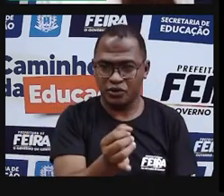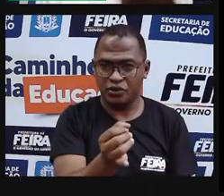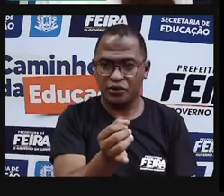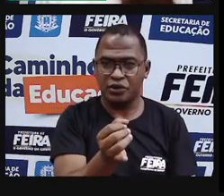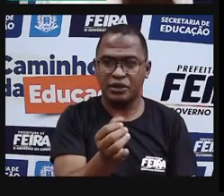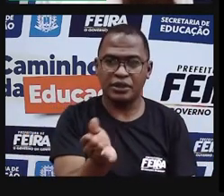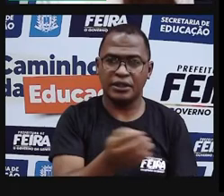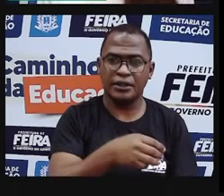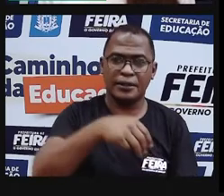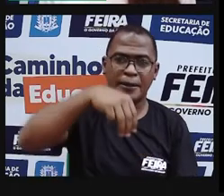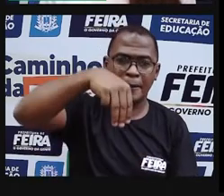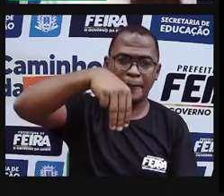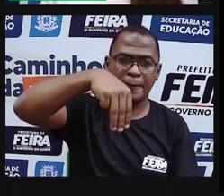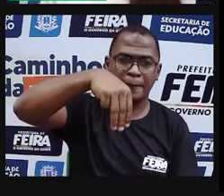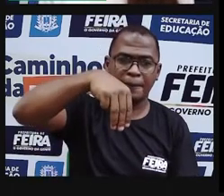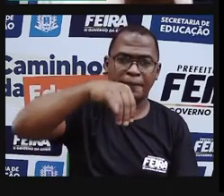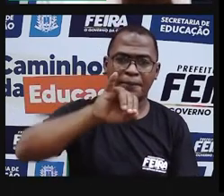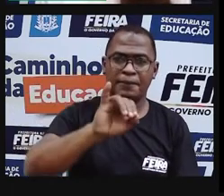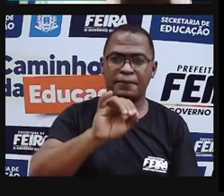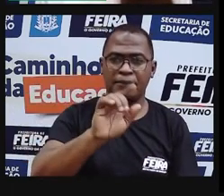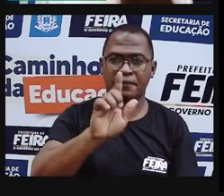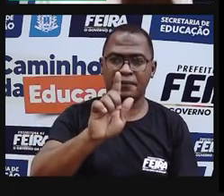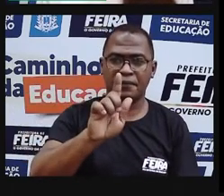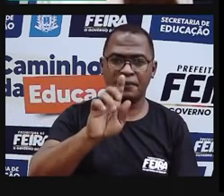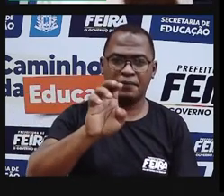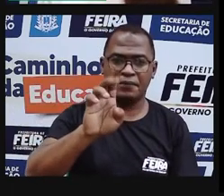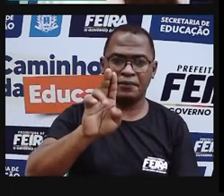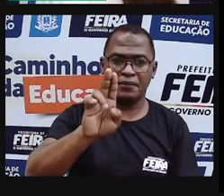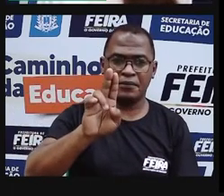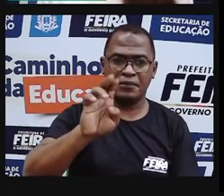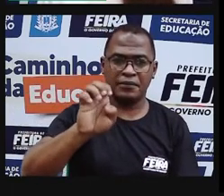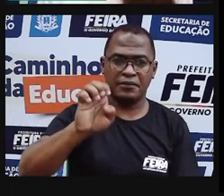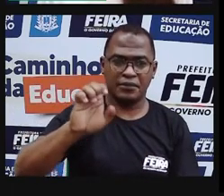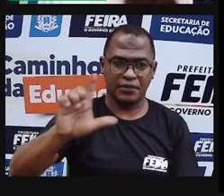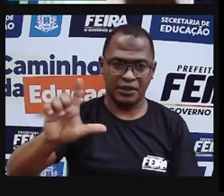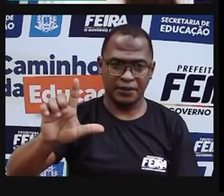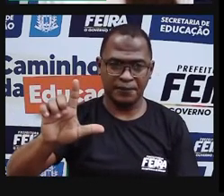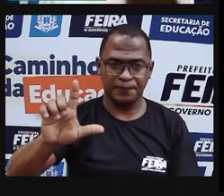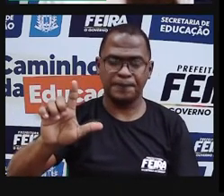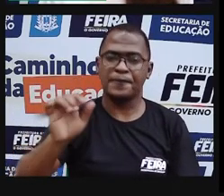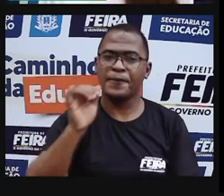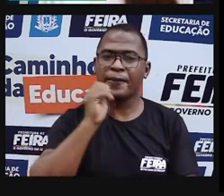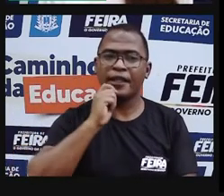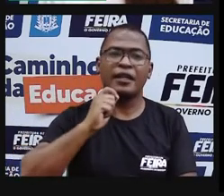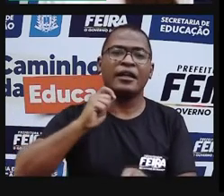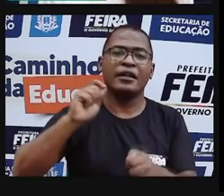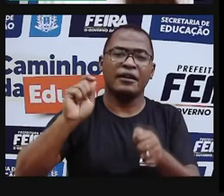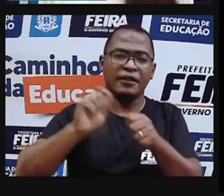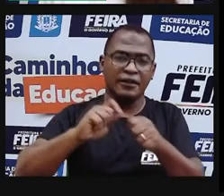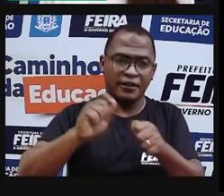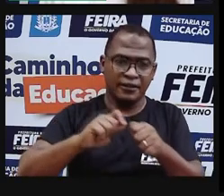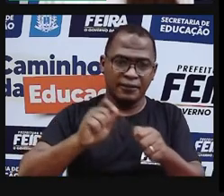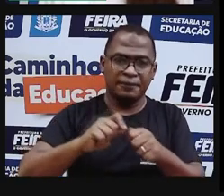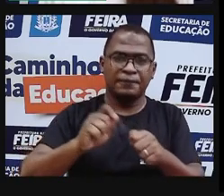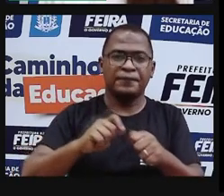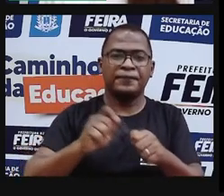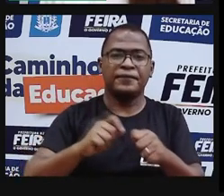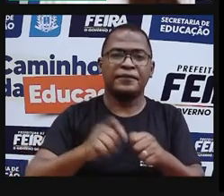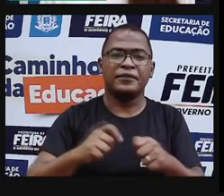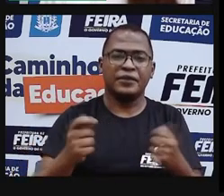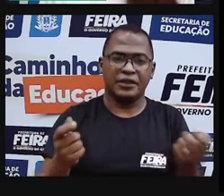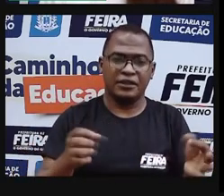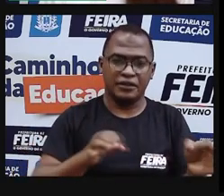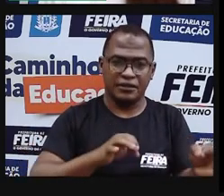colaborou com uma coleção de móveis da antiga loja da blogueira e empreendedora criativa